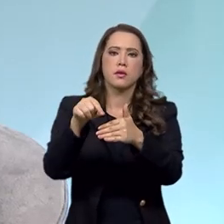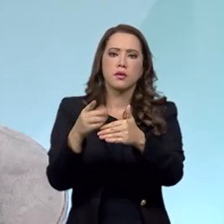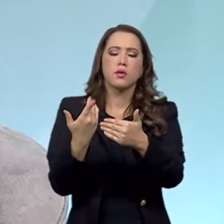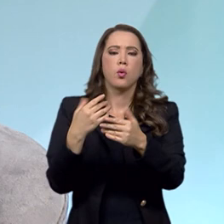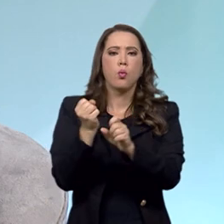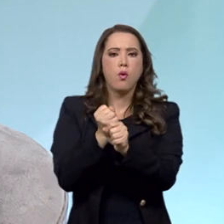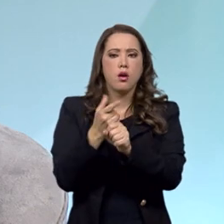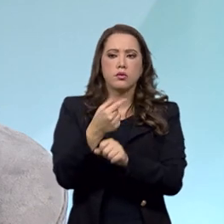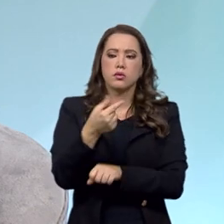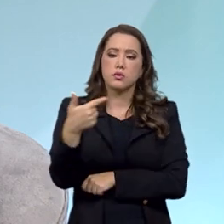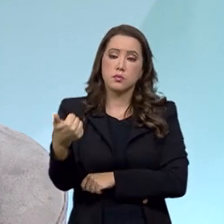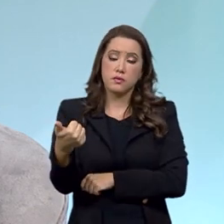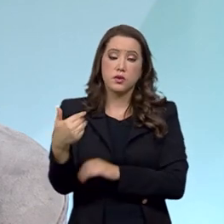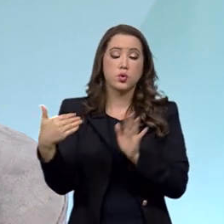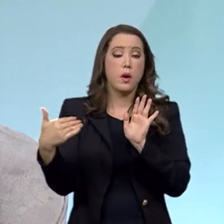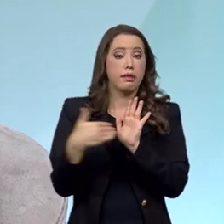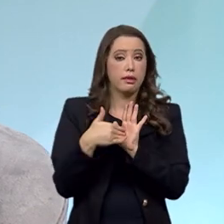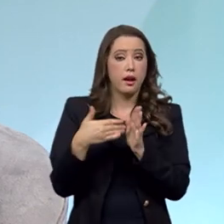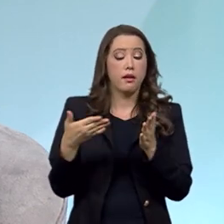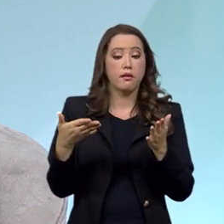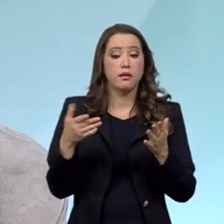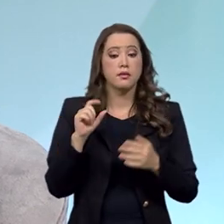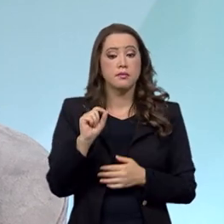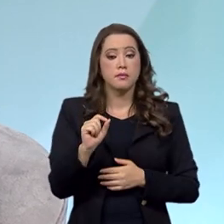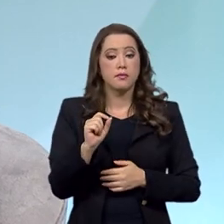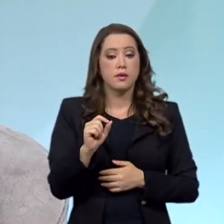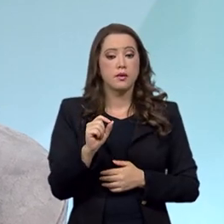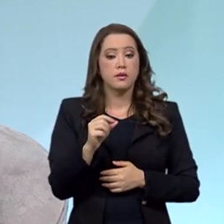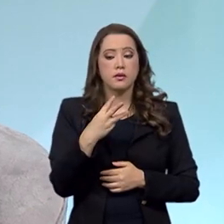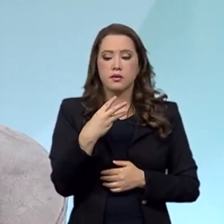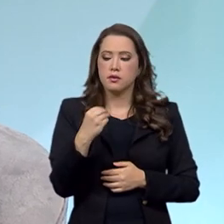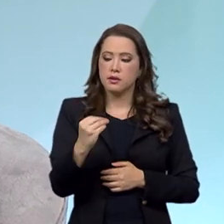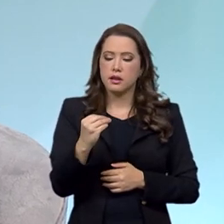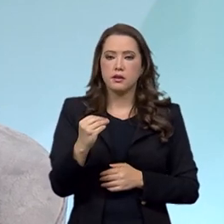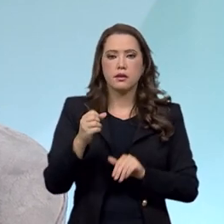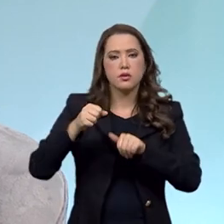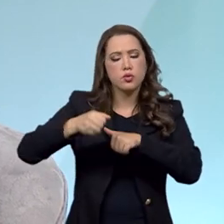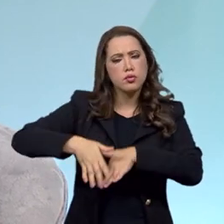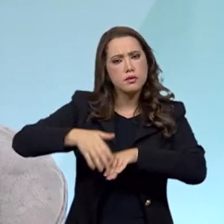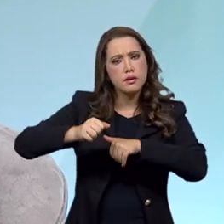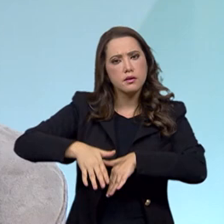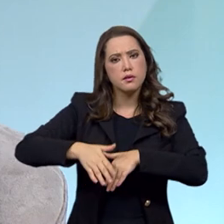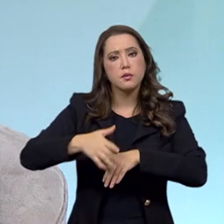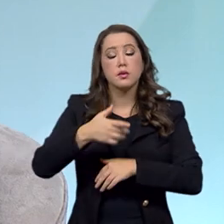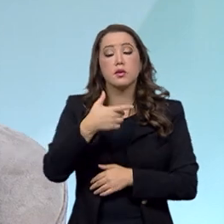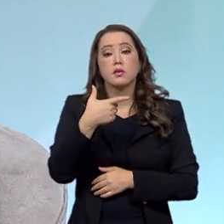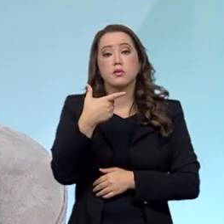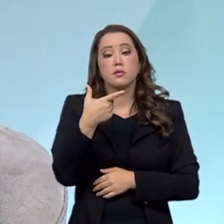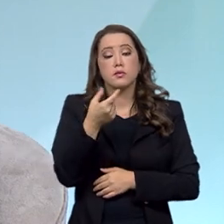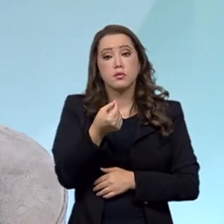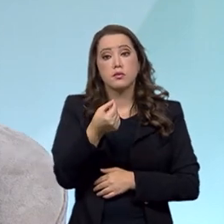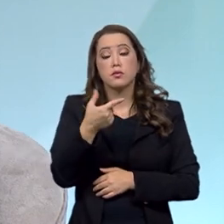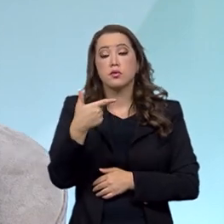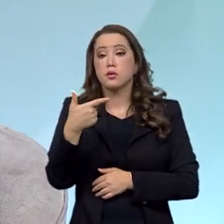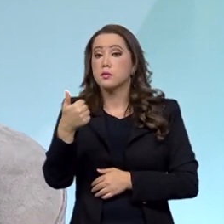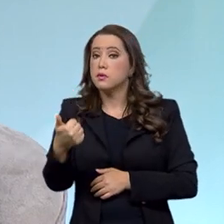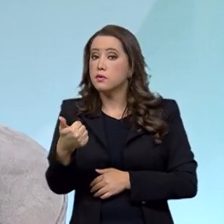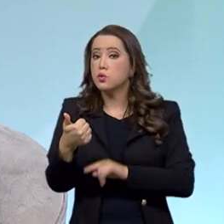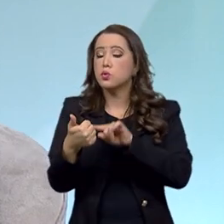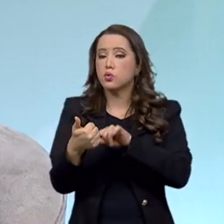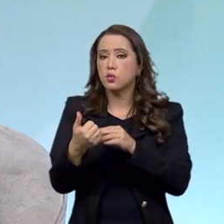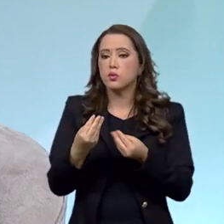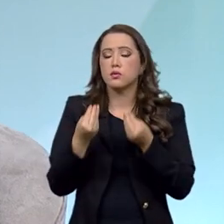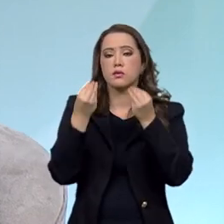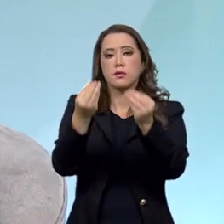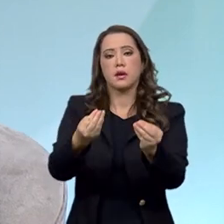ano de 2021, até que, em 30 de setembro de 2021, se entrega